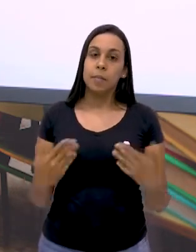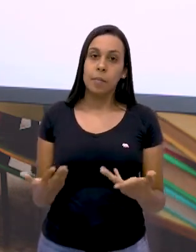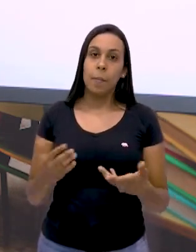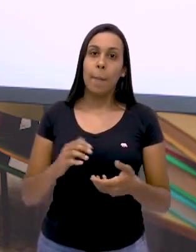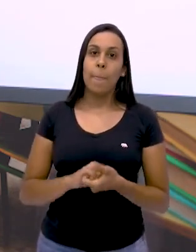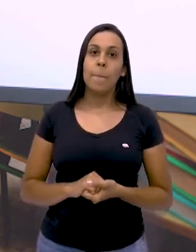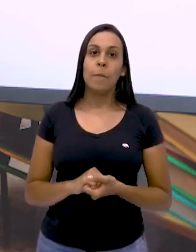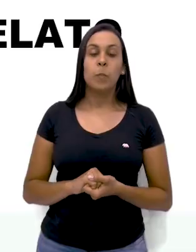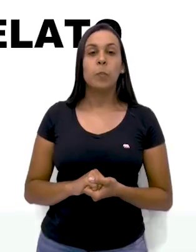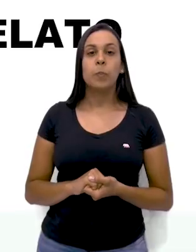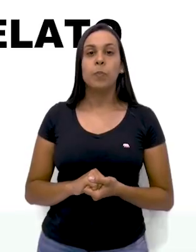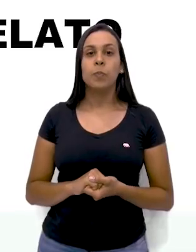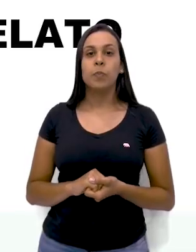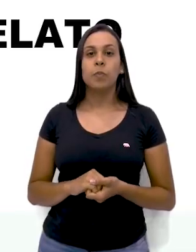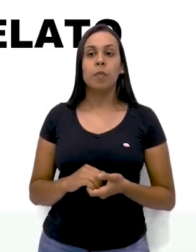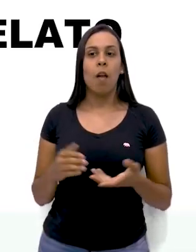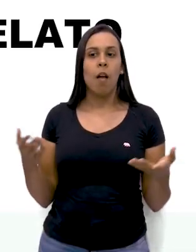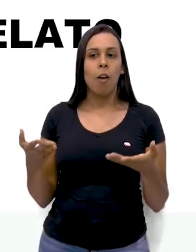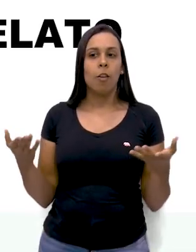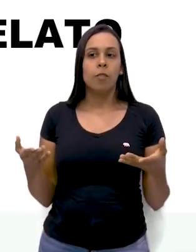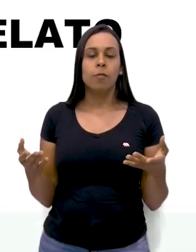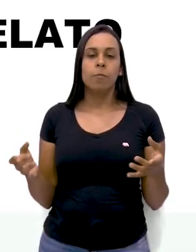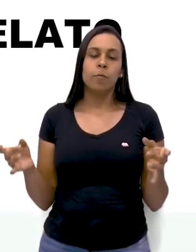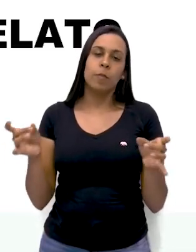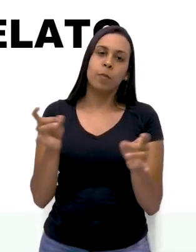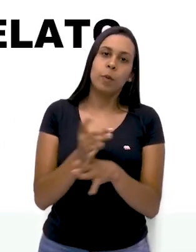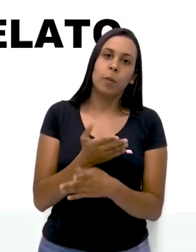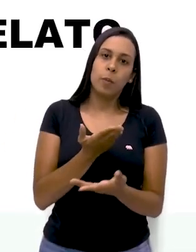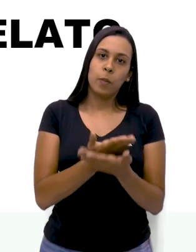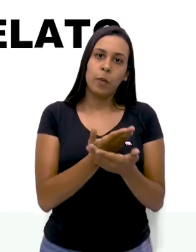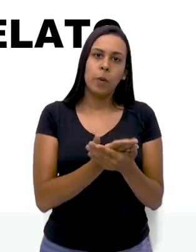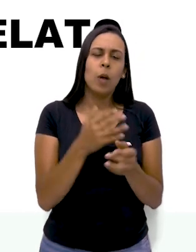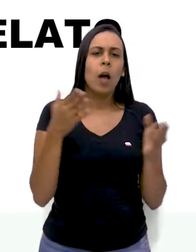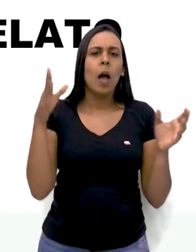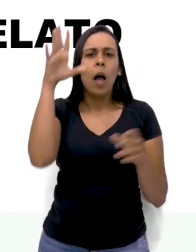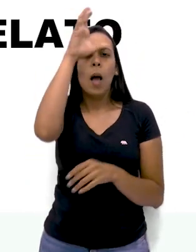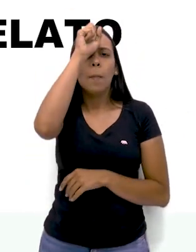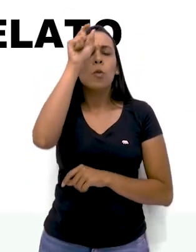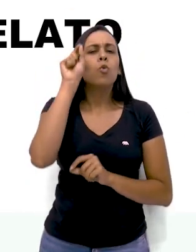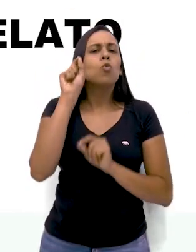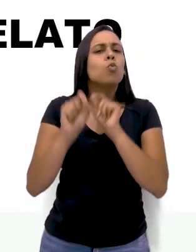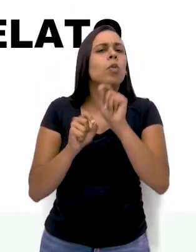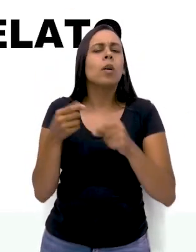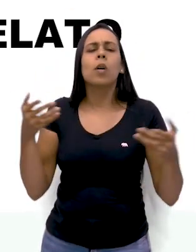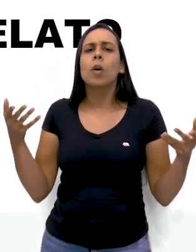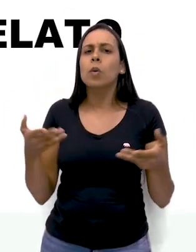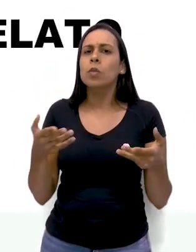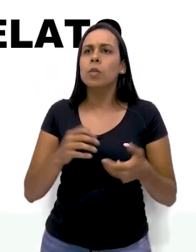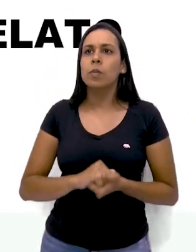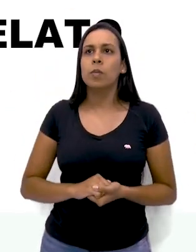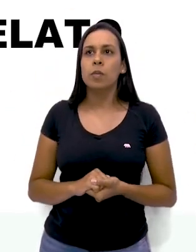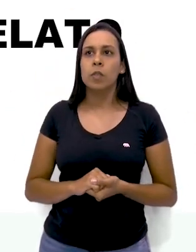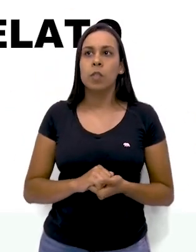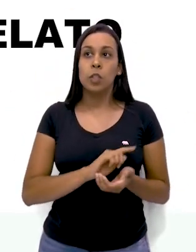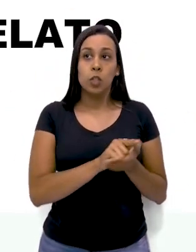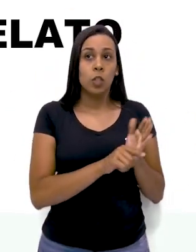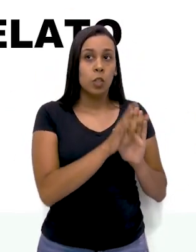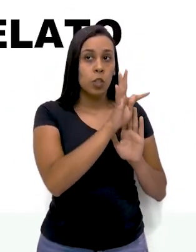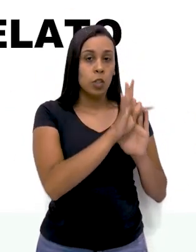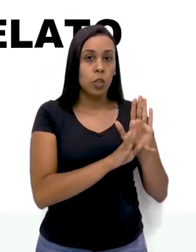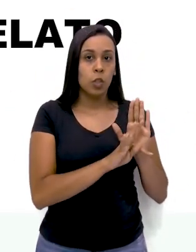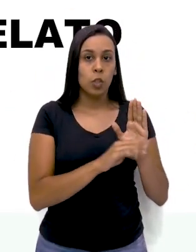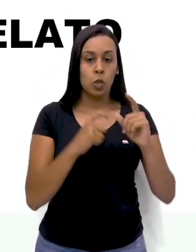E aí, pessoal? Chegamos mais ao fim de uma aula, né? E o que aprendemos hoje? Gêneros textuais.